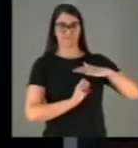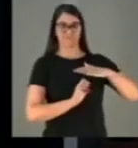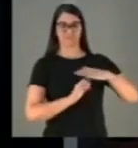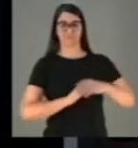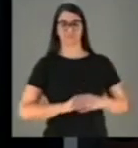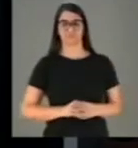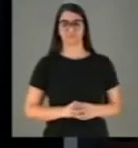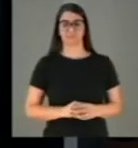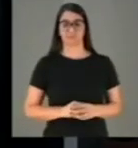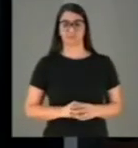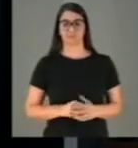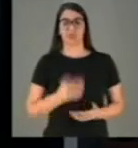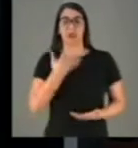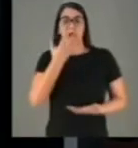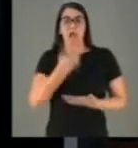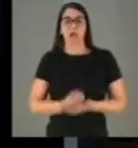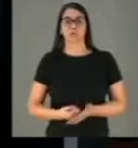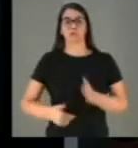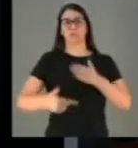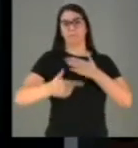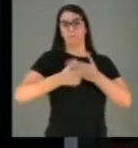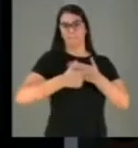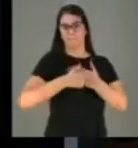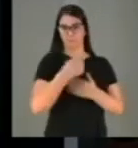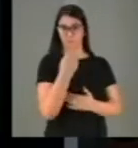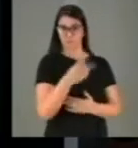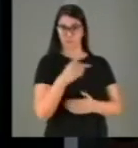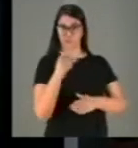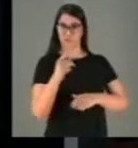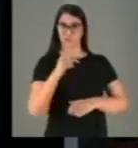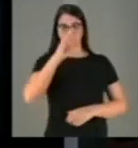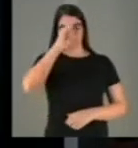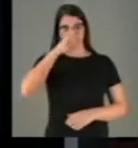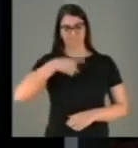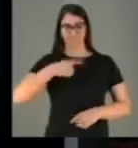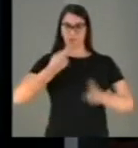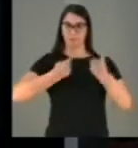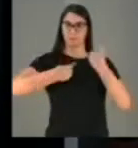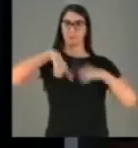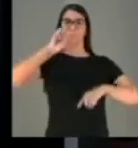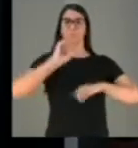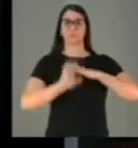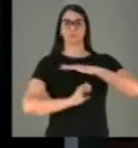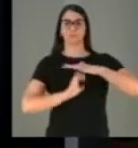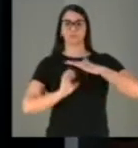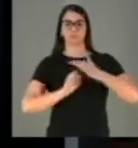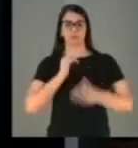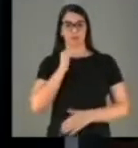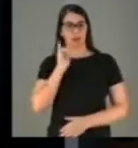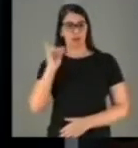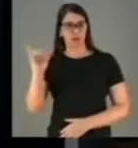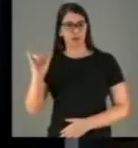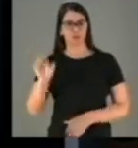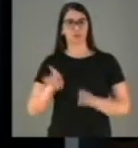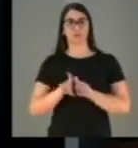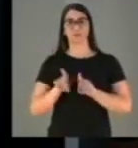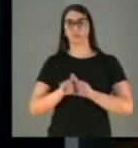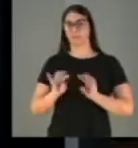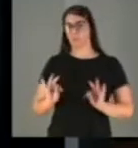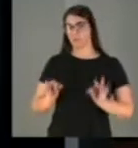de assumir a sua vocação, transformar a si mesma em uma grande empresa de energia e tecnologia,